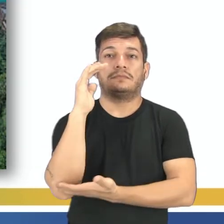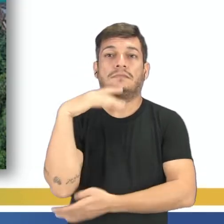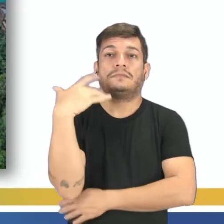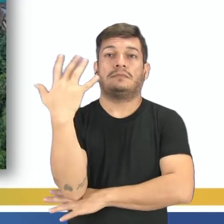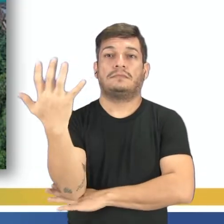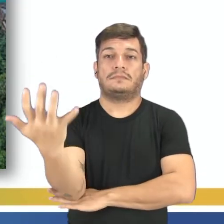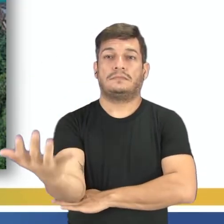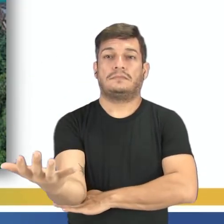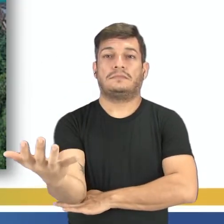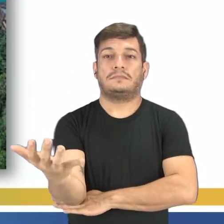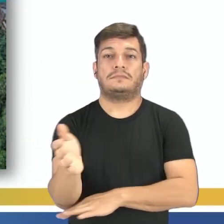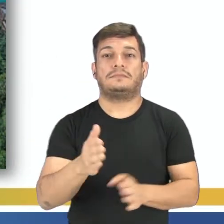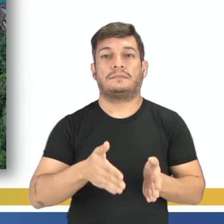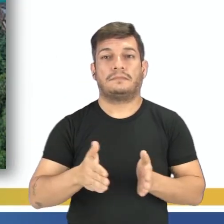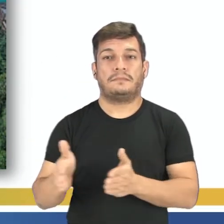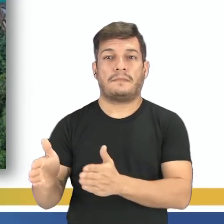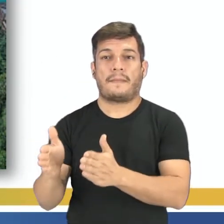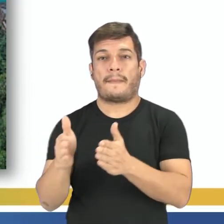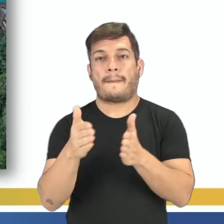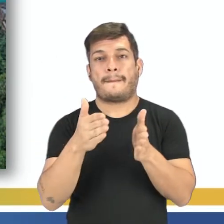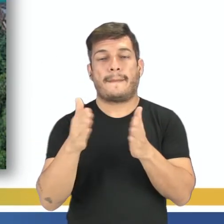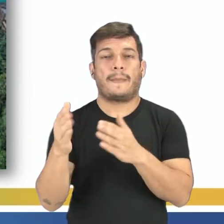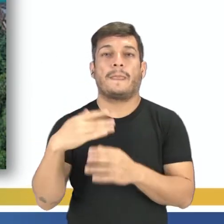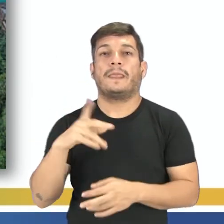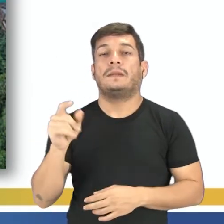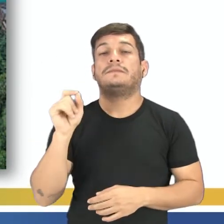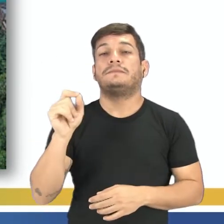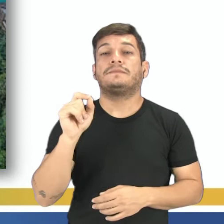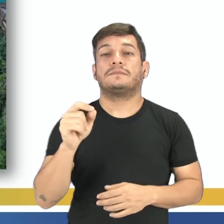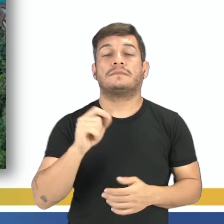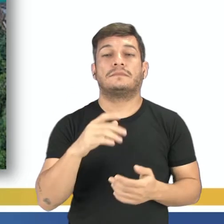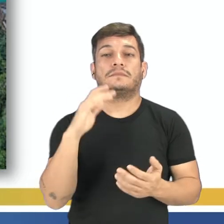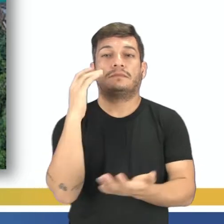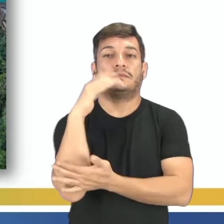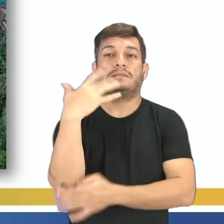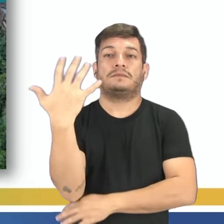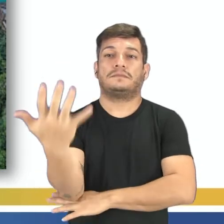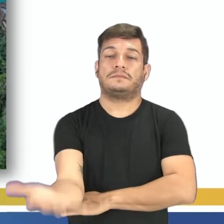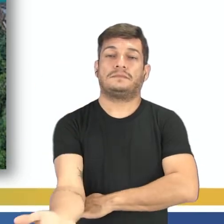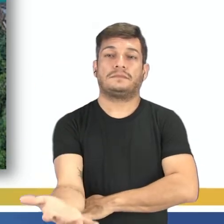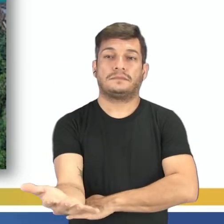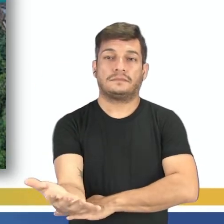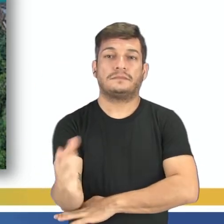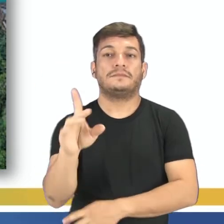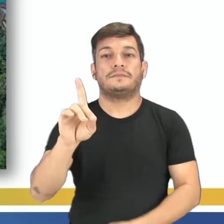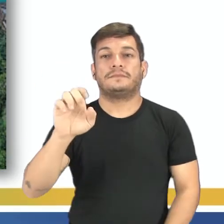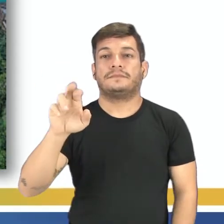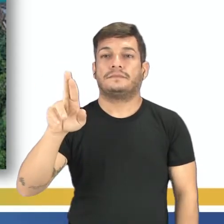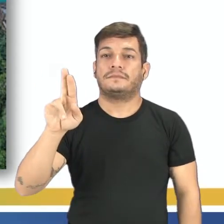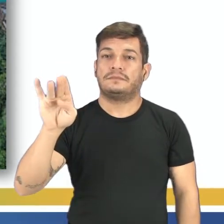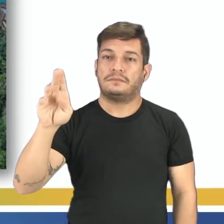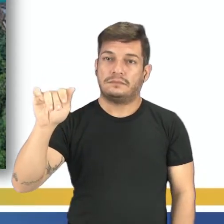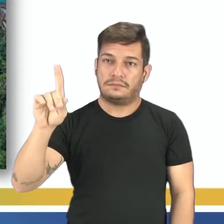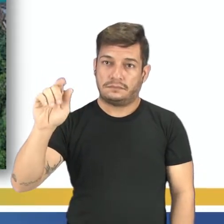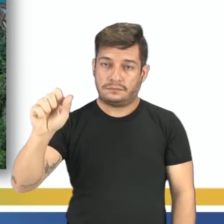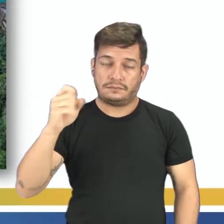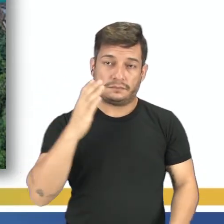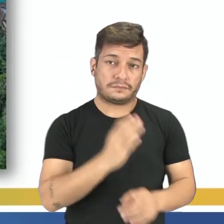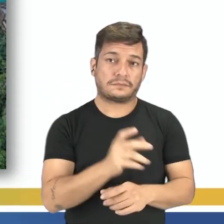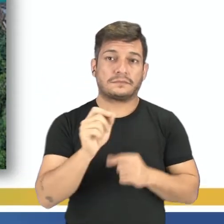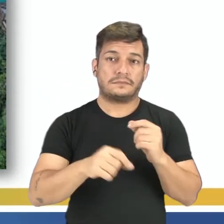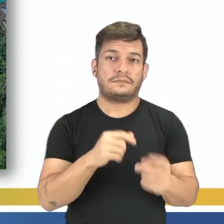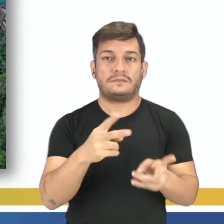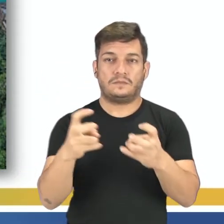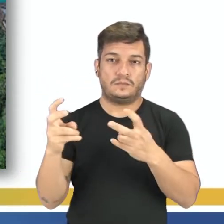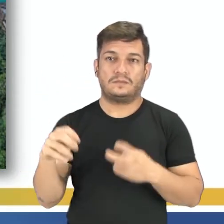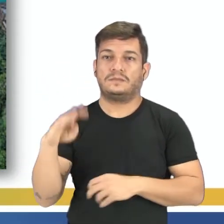acumulada. Resultado justamente do quê? Da derrubada de árvores por conta da